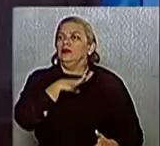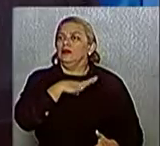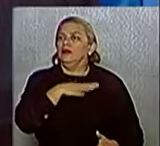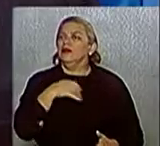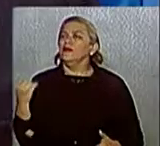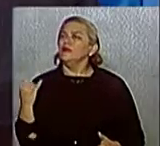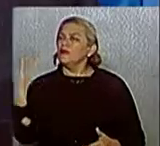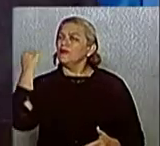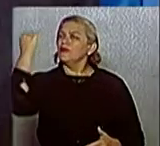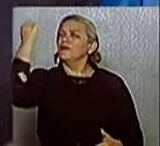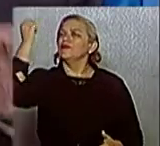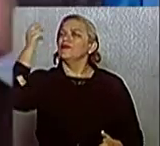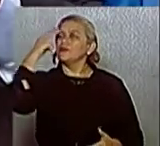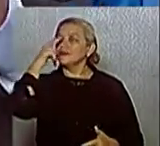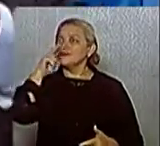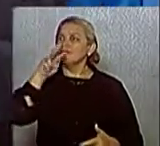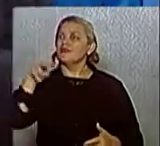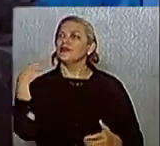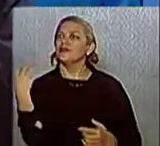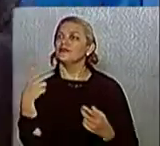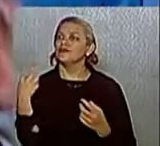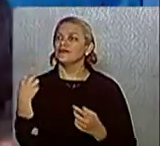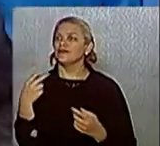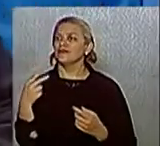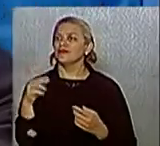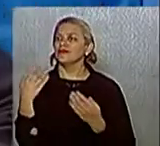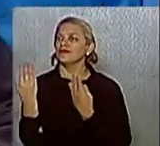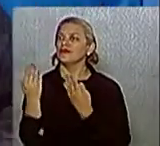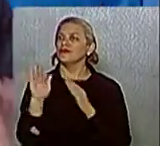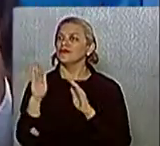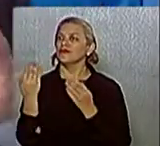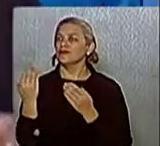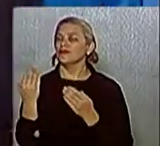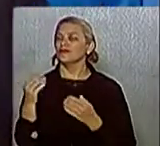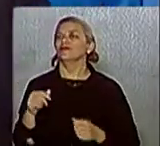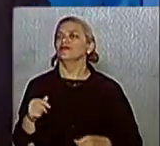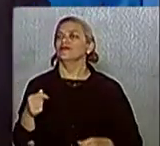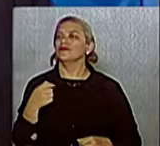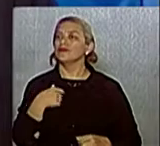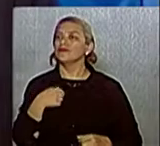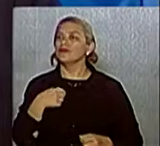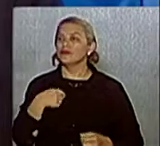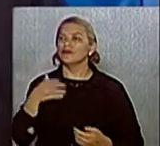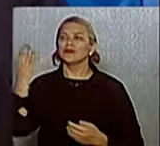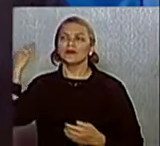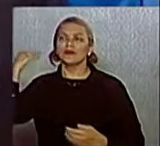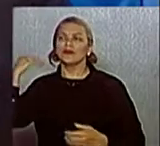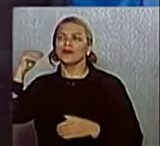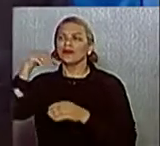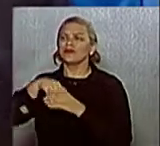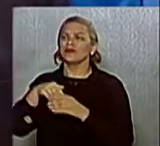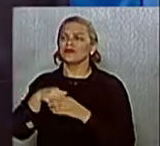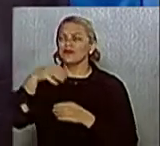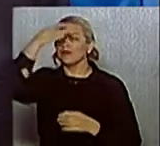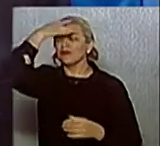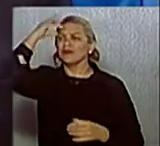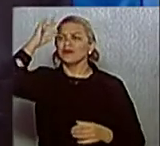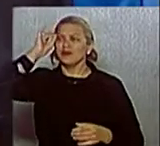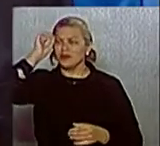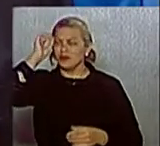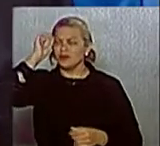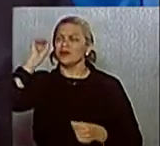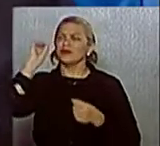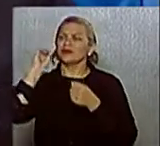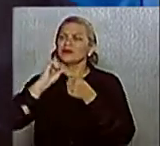ver também o lado positivo. E quero dizer ao senhor e a todos, quando eu fui eleito prefeito, prefeito, ele tem que